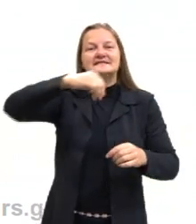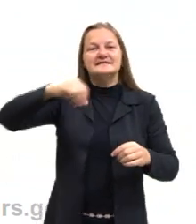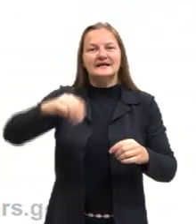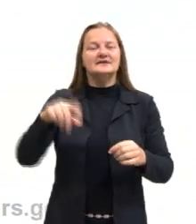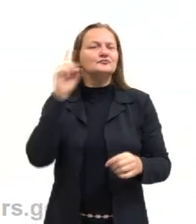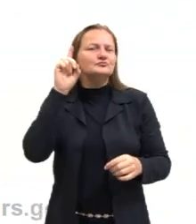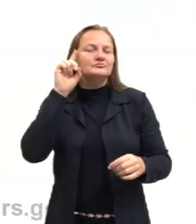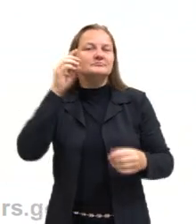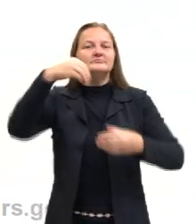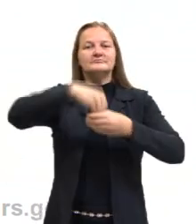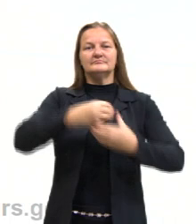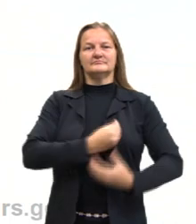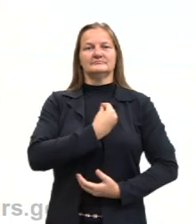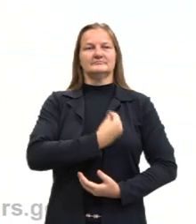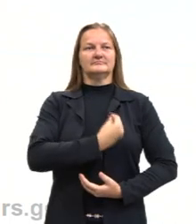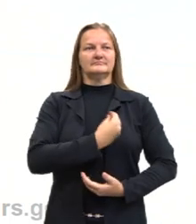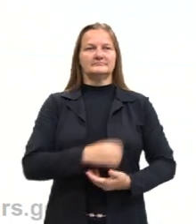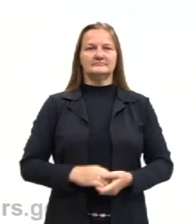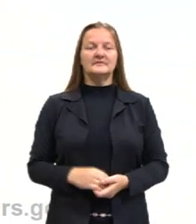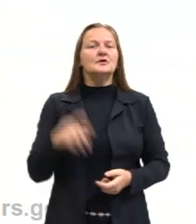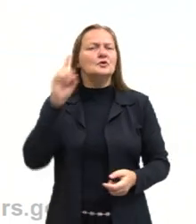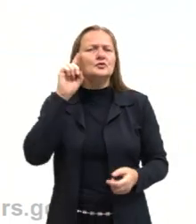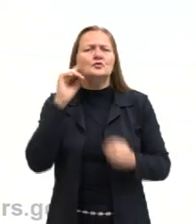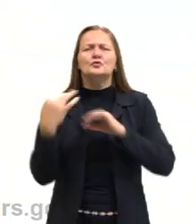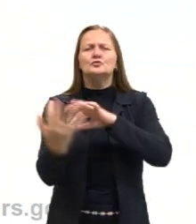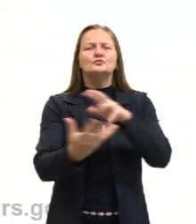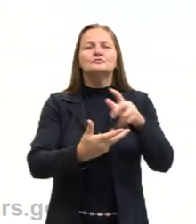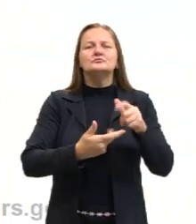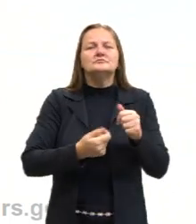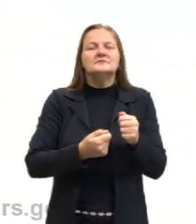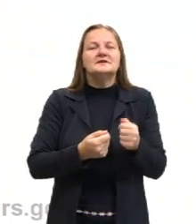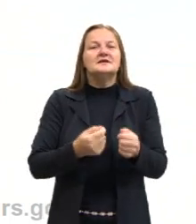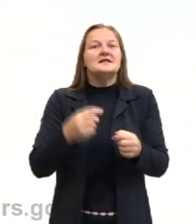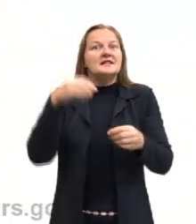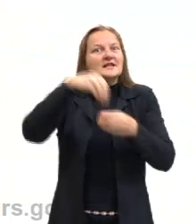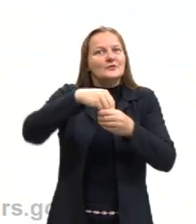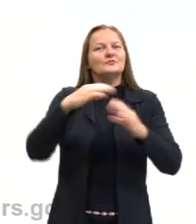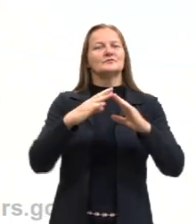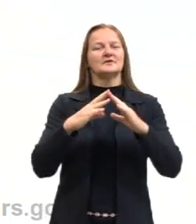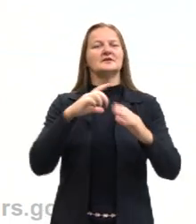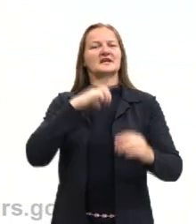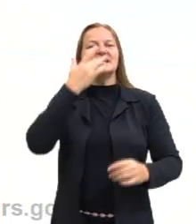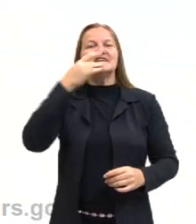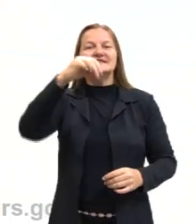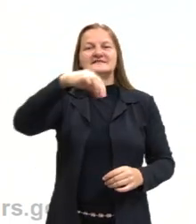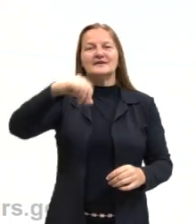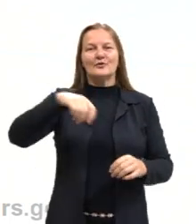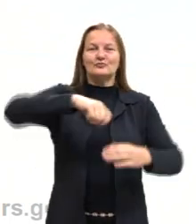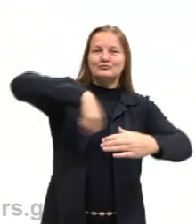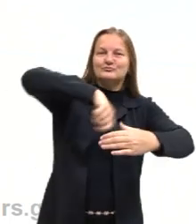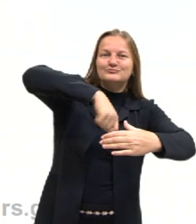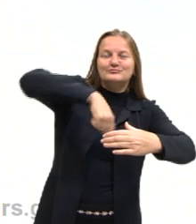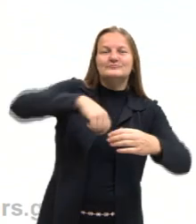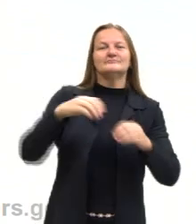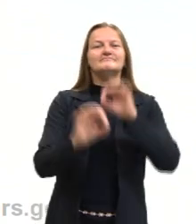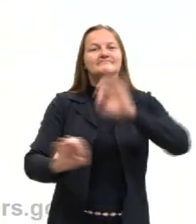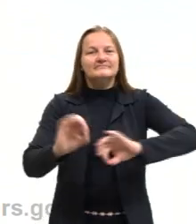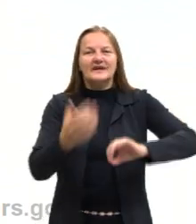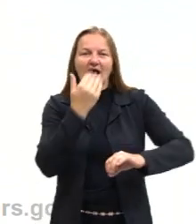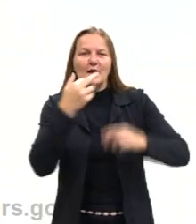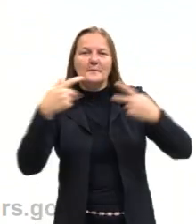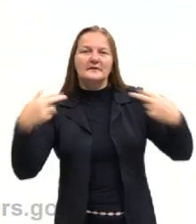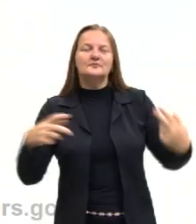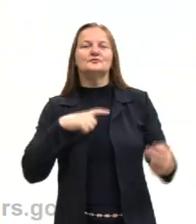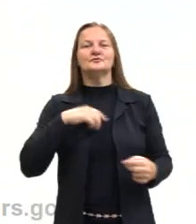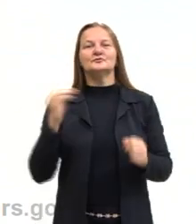no cotidiano? Todo mundo, ou na sua casa, tem sal de cozinha. Ao preparar alimentos, adiciona sal.